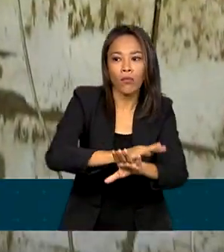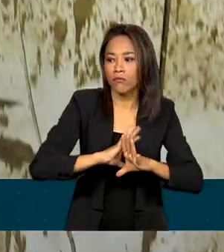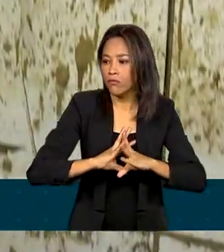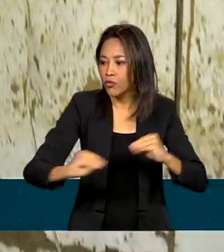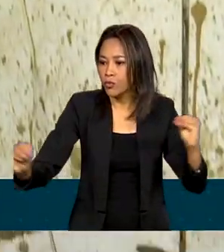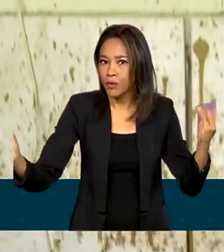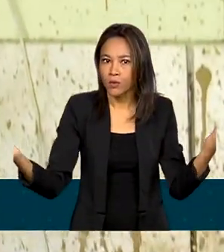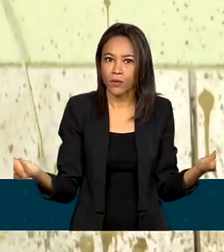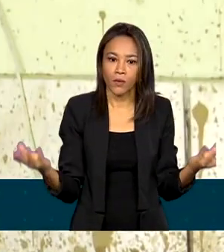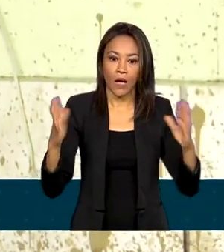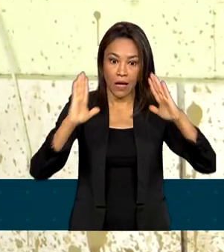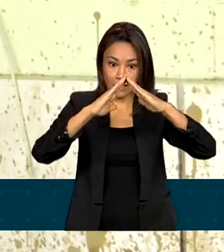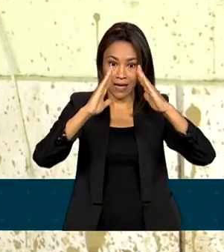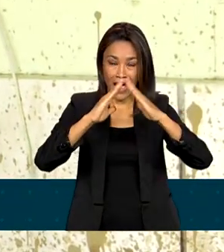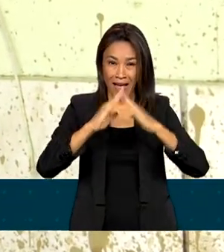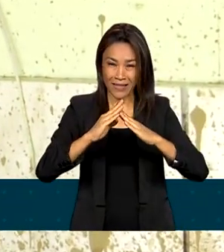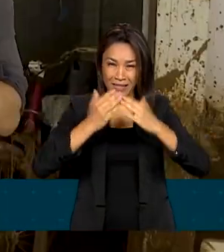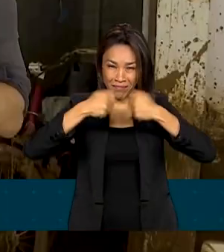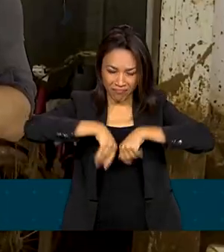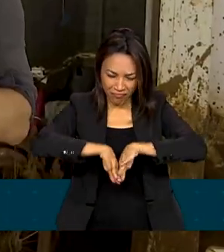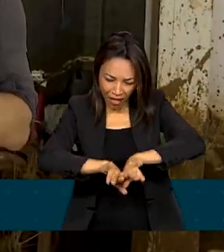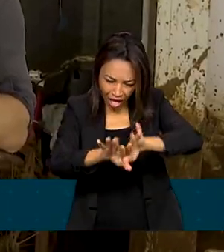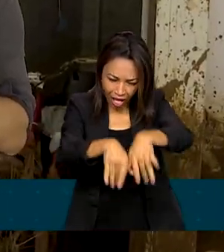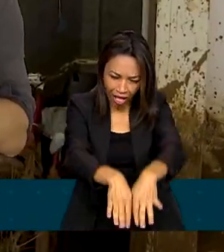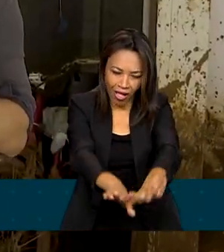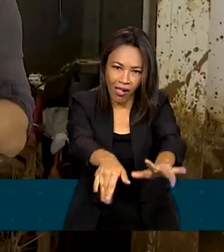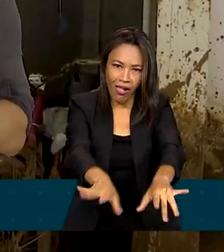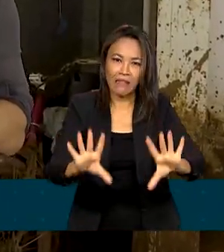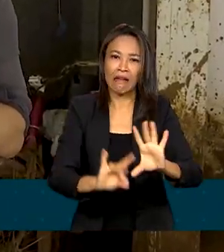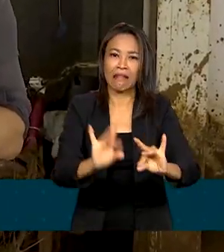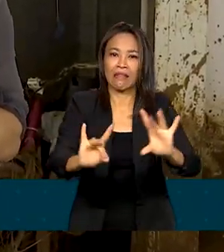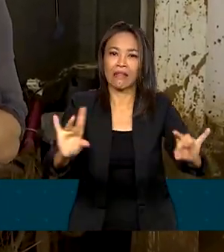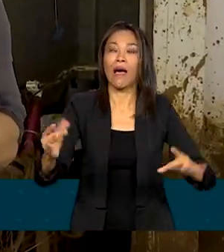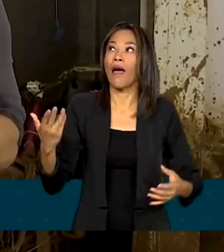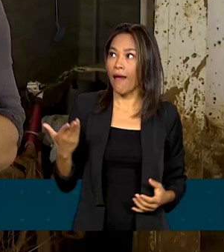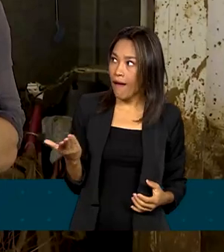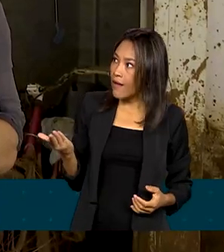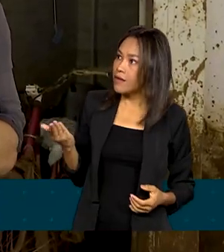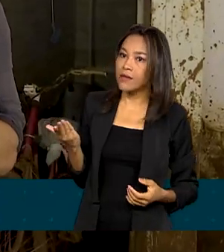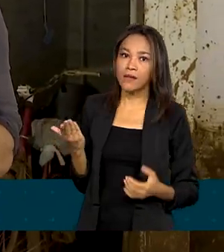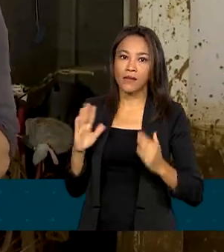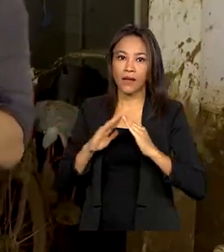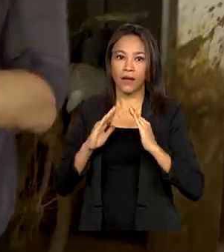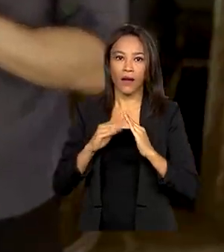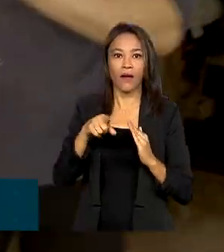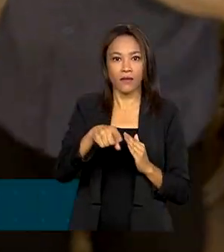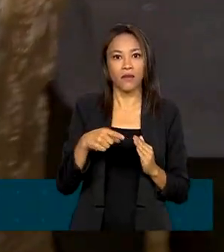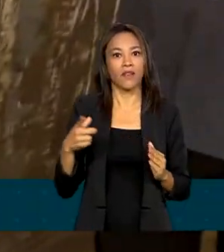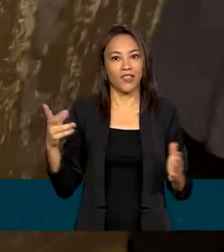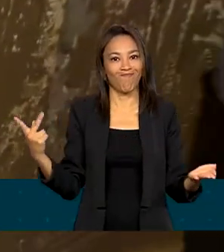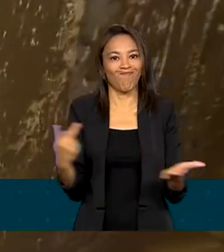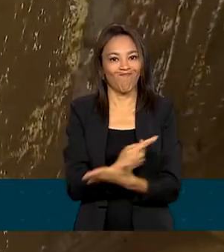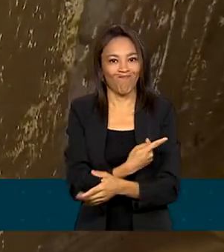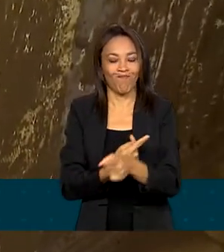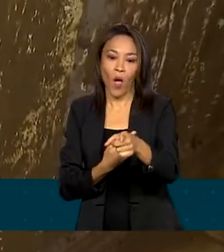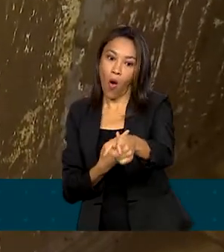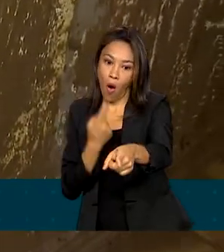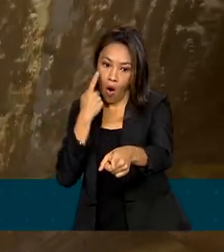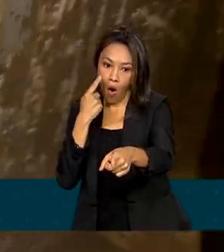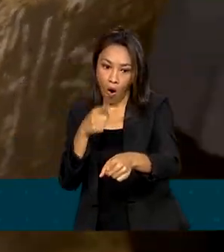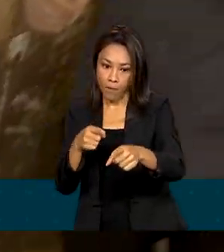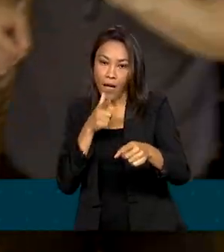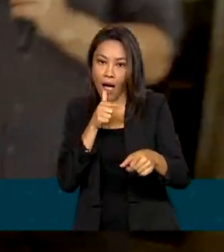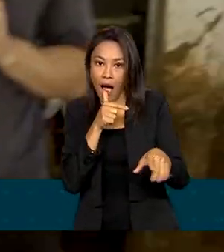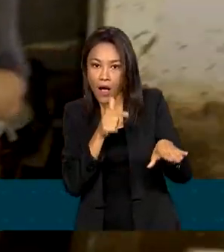As casas foram tomadas por lama. Essa daqui é uma das casas que foram atingidas. Aqui a gente vê a